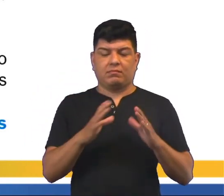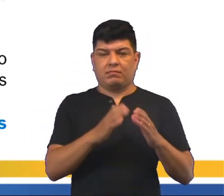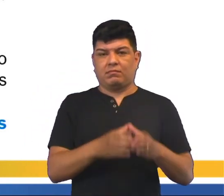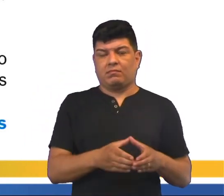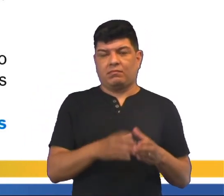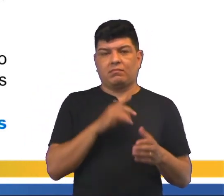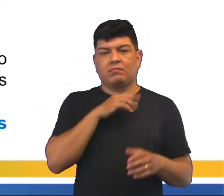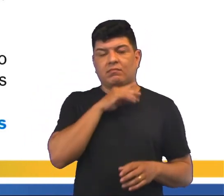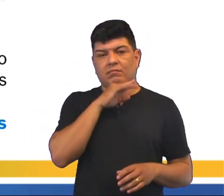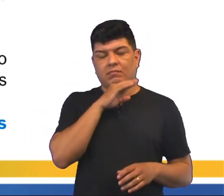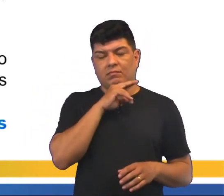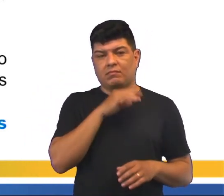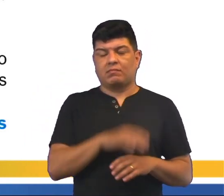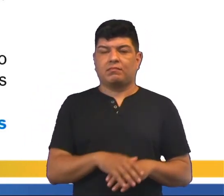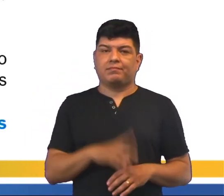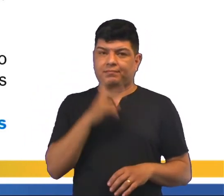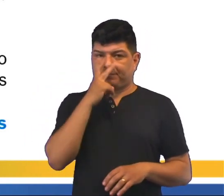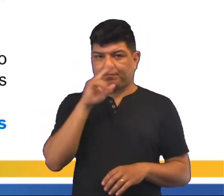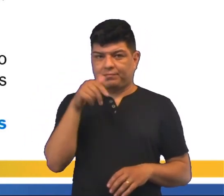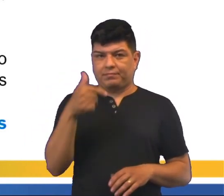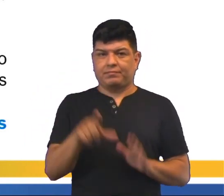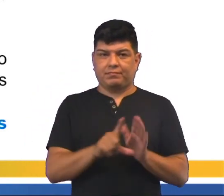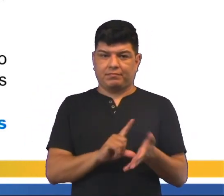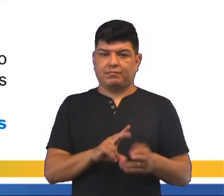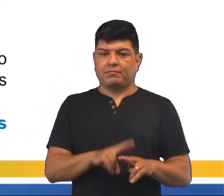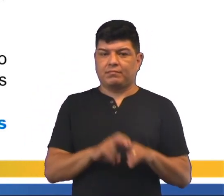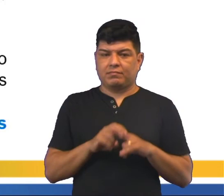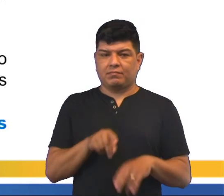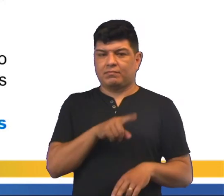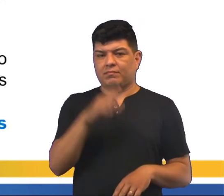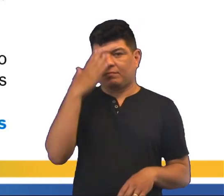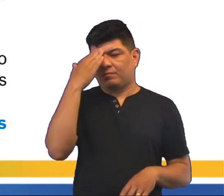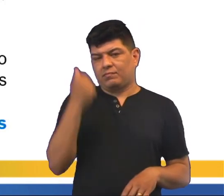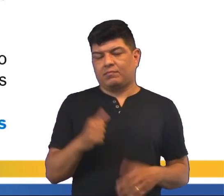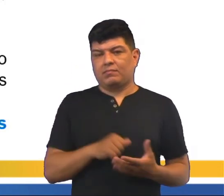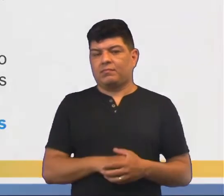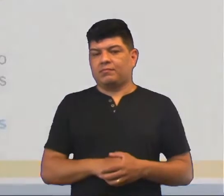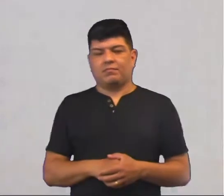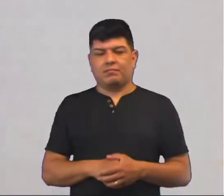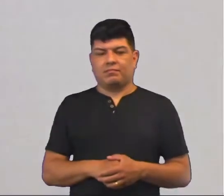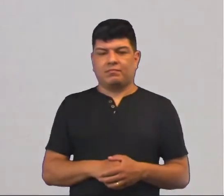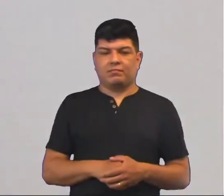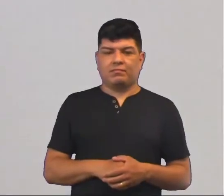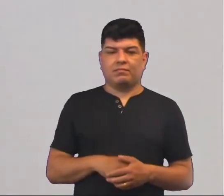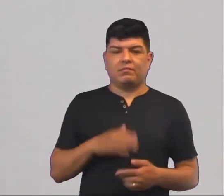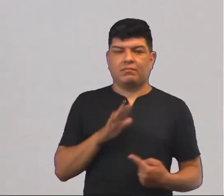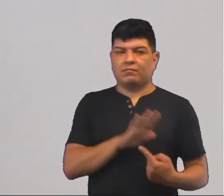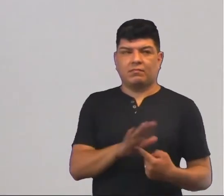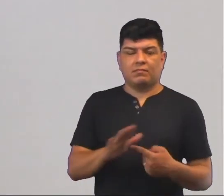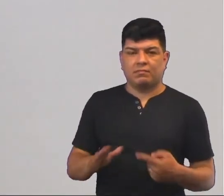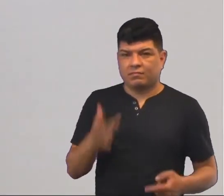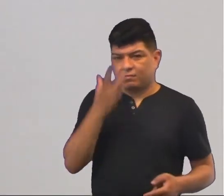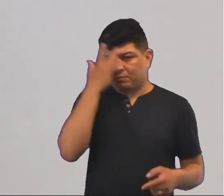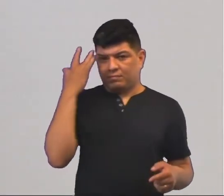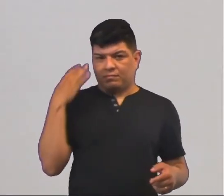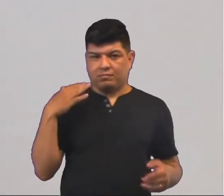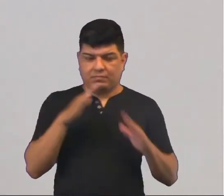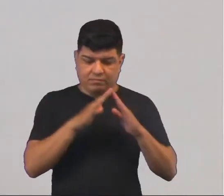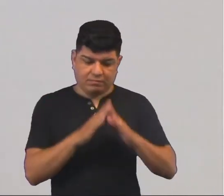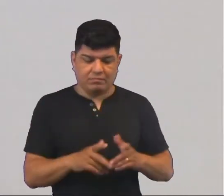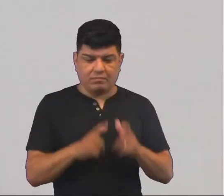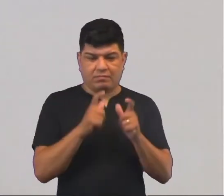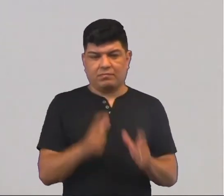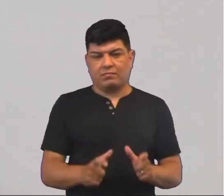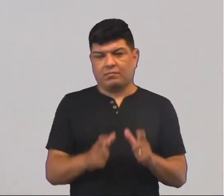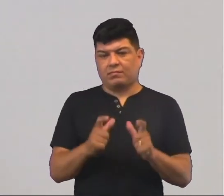residir nas áreas segregadas, bem parecido com a anterior, né? Você sabe, como eu citei ainda agora, que a pessoa que vai morar